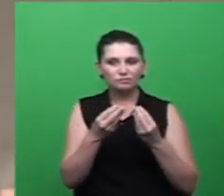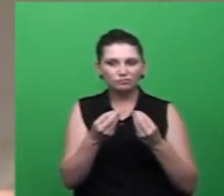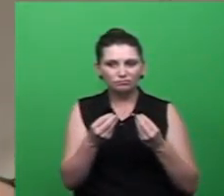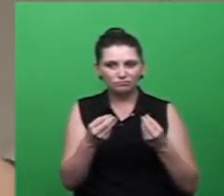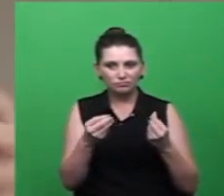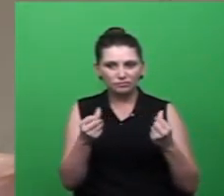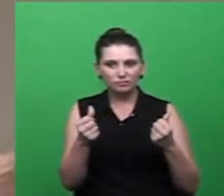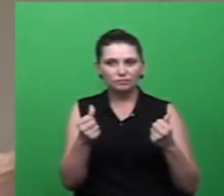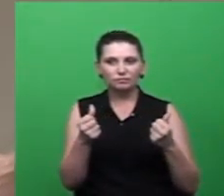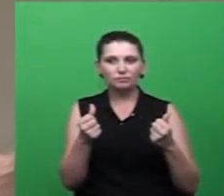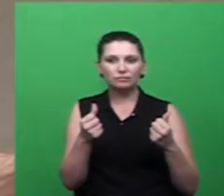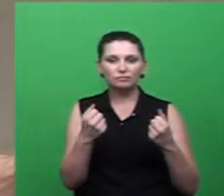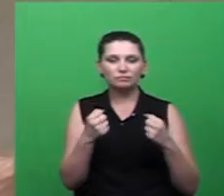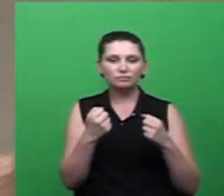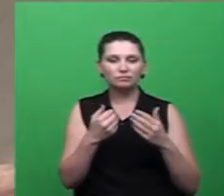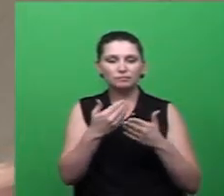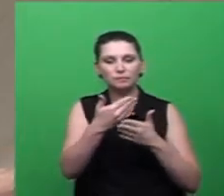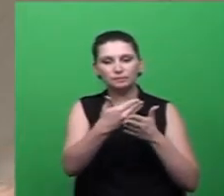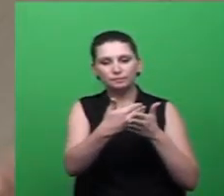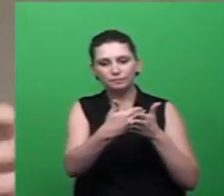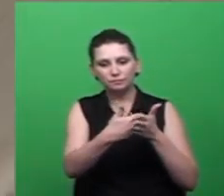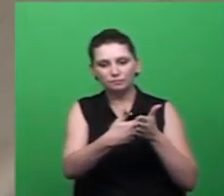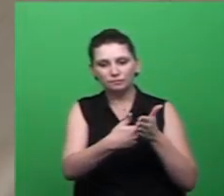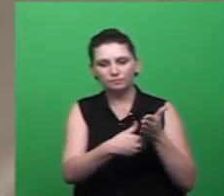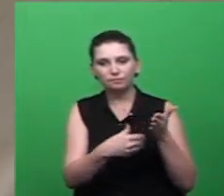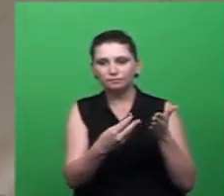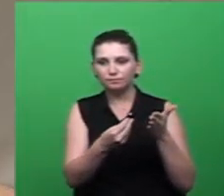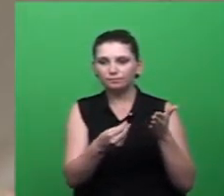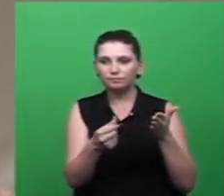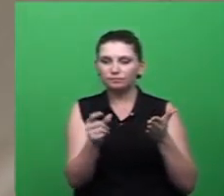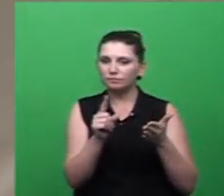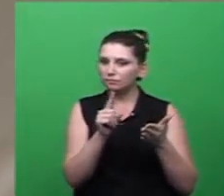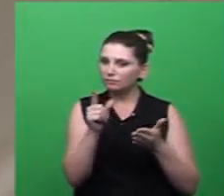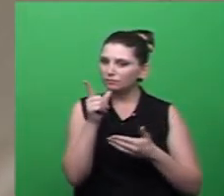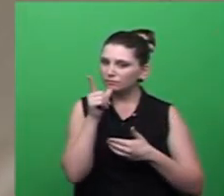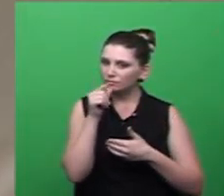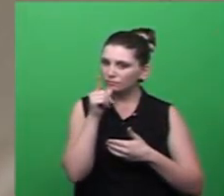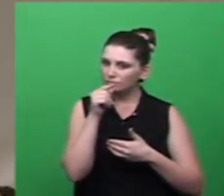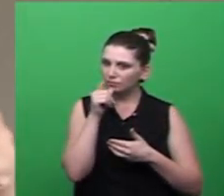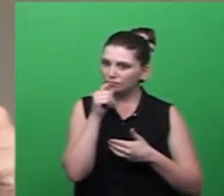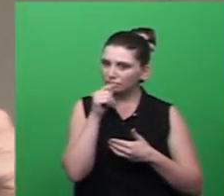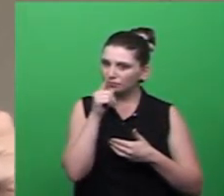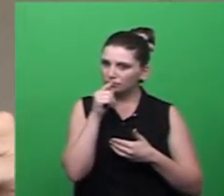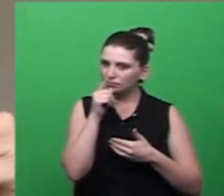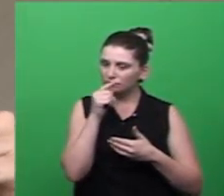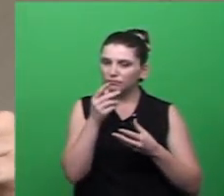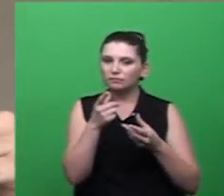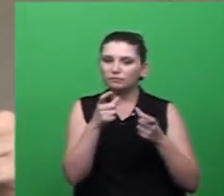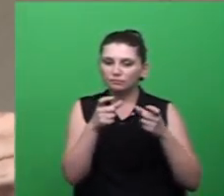que a gente fala de onde está seco, e não diretamente na água. Por isso,